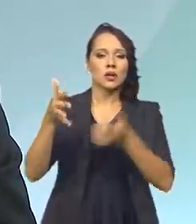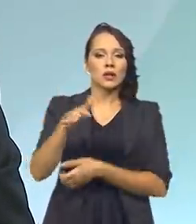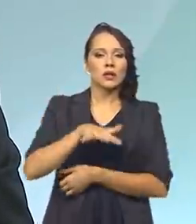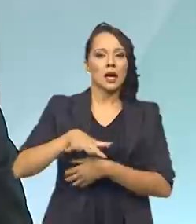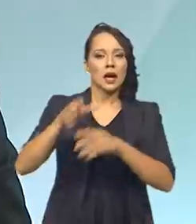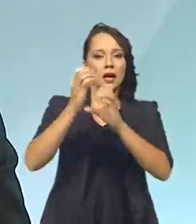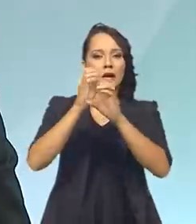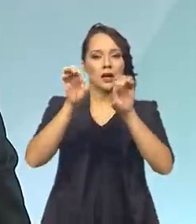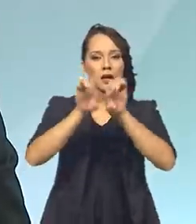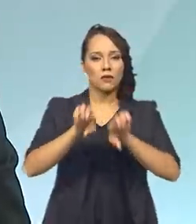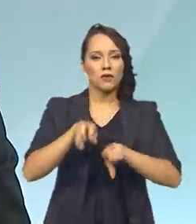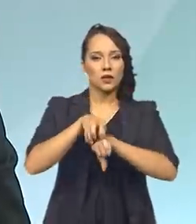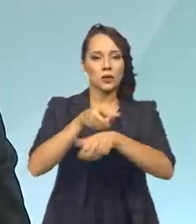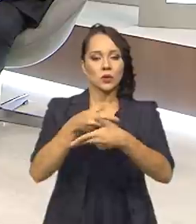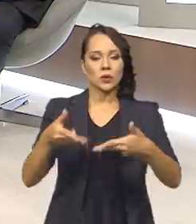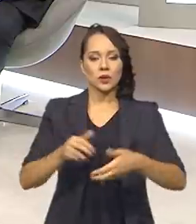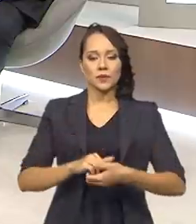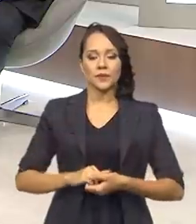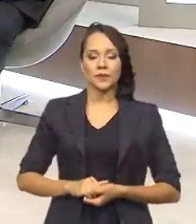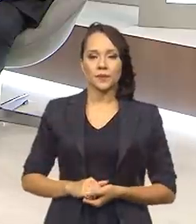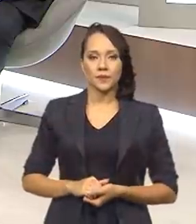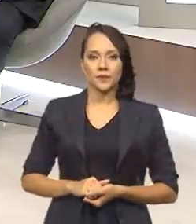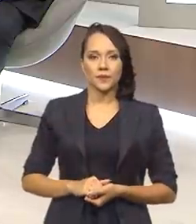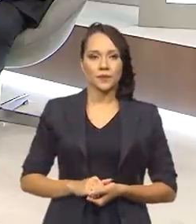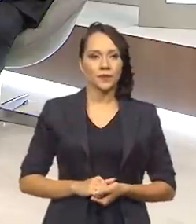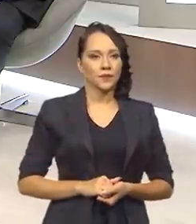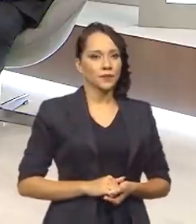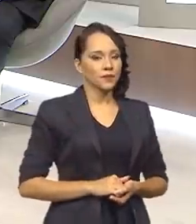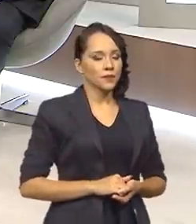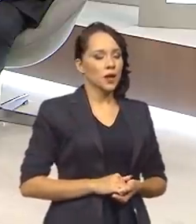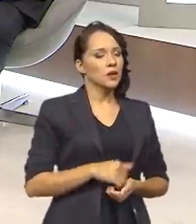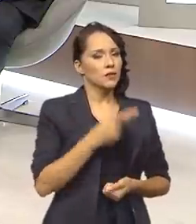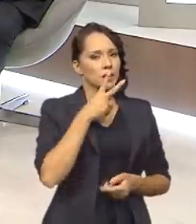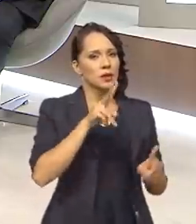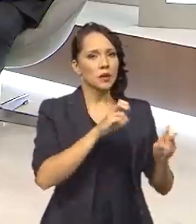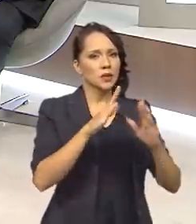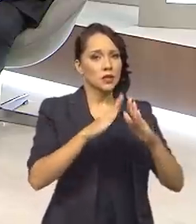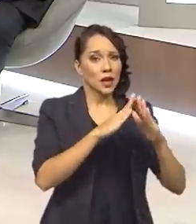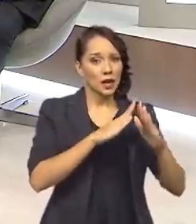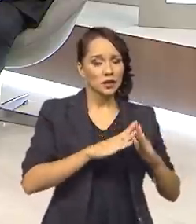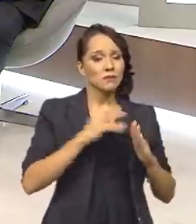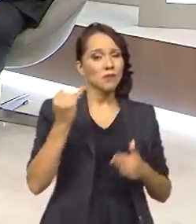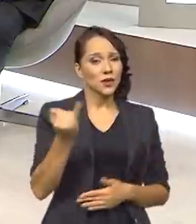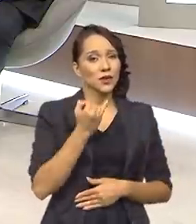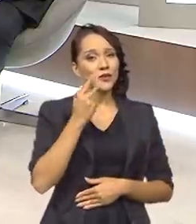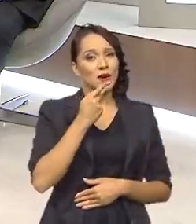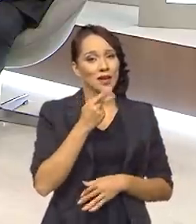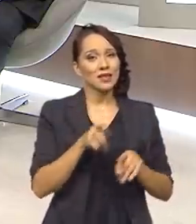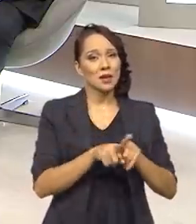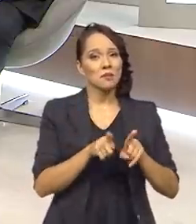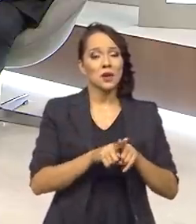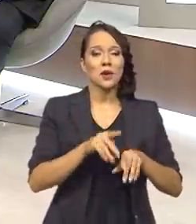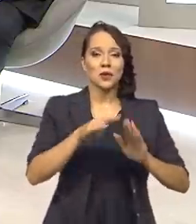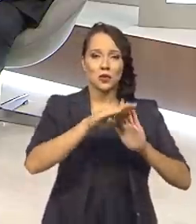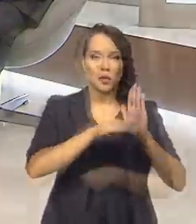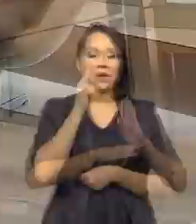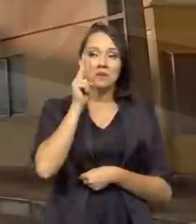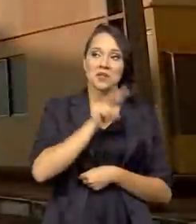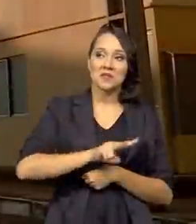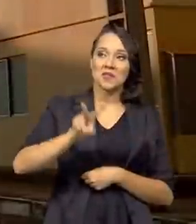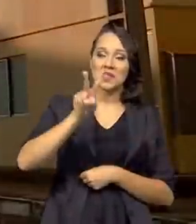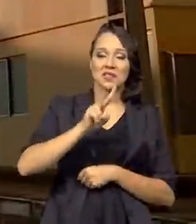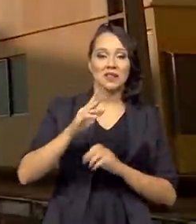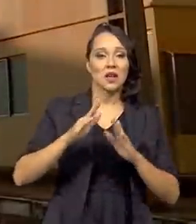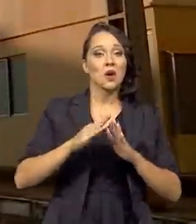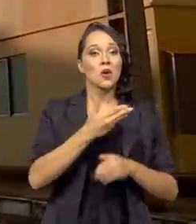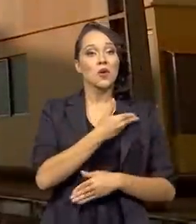infraestrutura. Ministro, falando de habitação, não tem como deixar de falar do Casa Verde Amarela. O governo